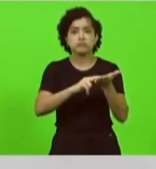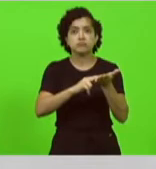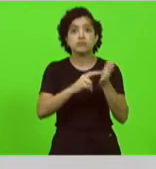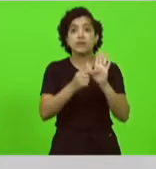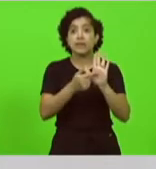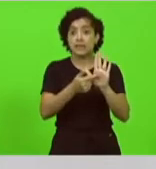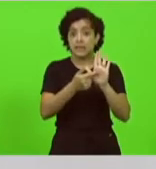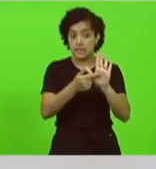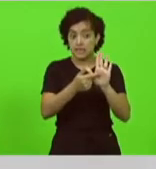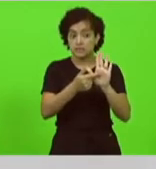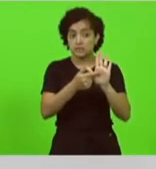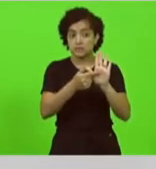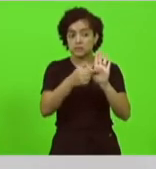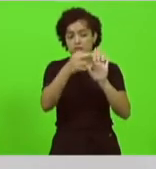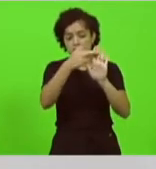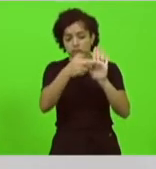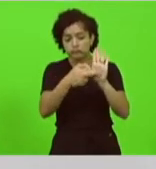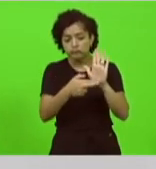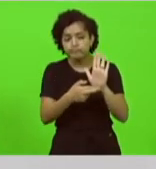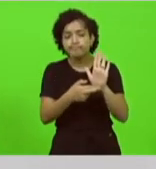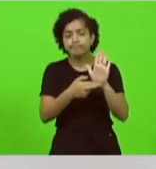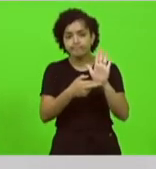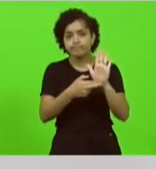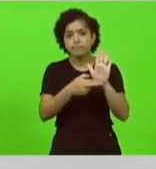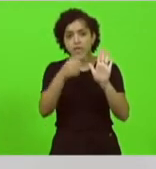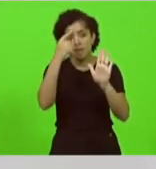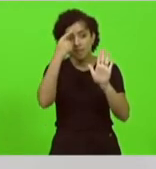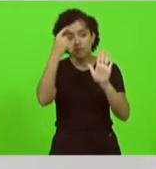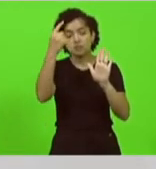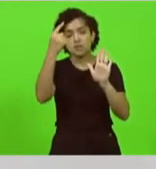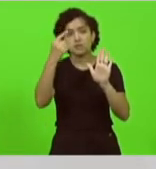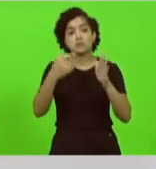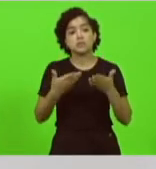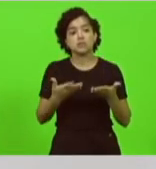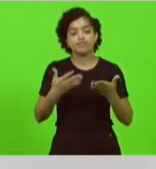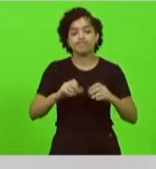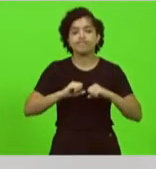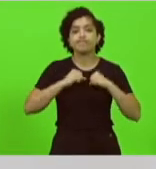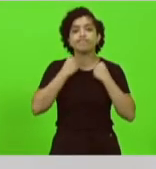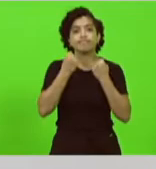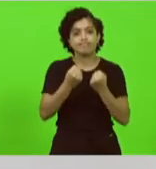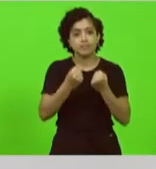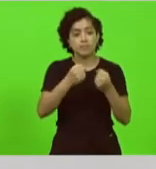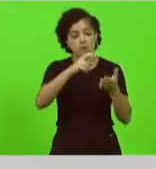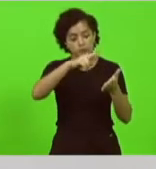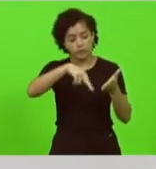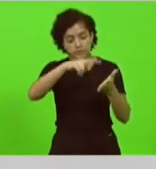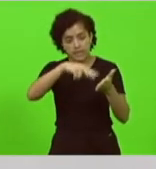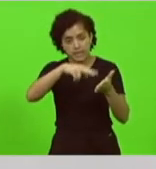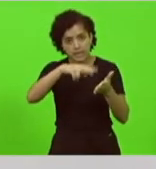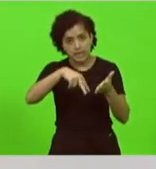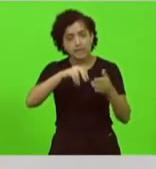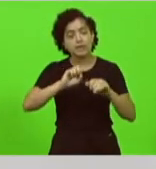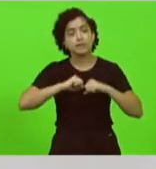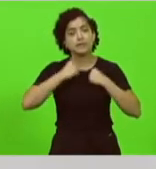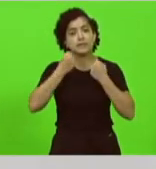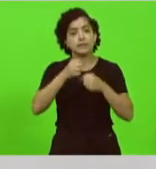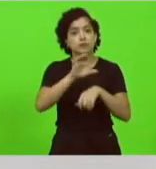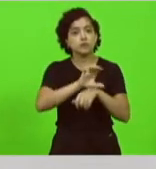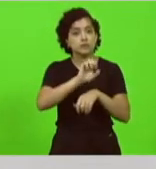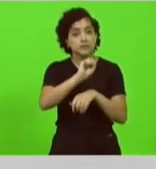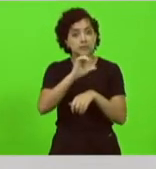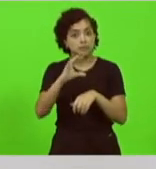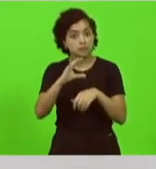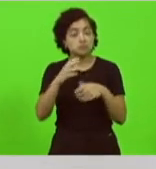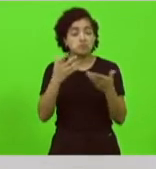esses são os meus princípios e as minhas ideias e o que eu quero defender quero apenas que tu leia e defenda Santa Catarina foi